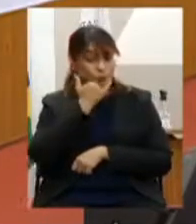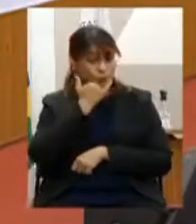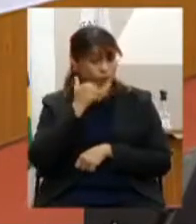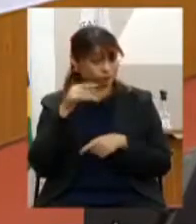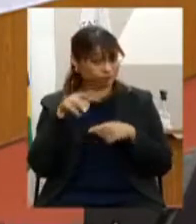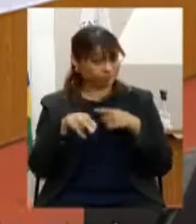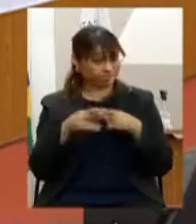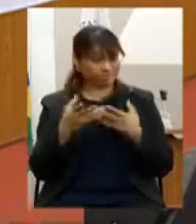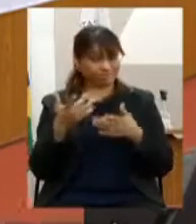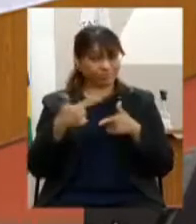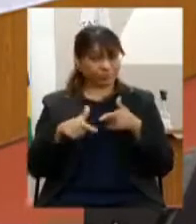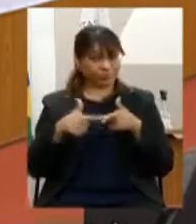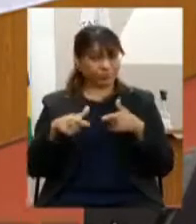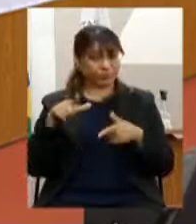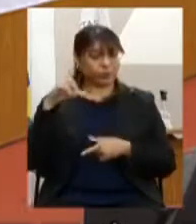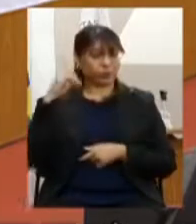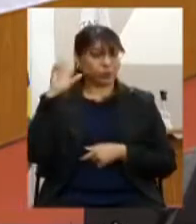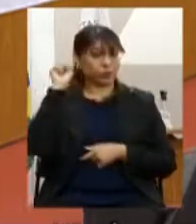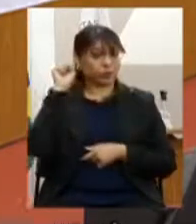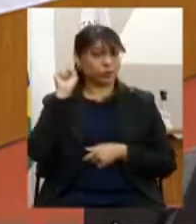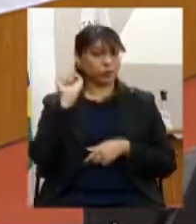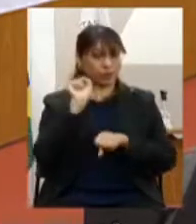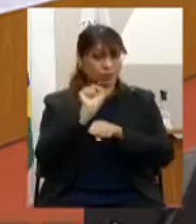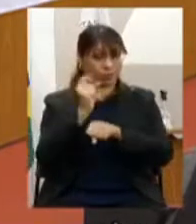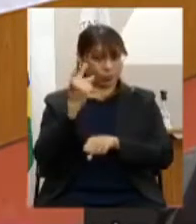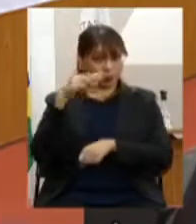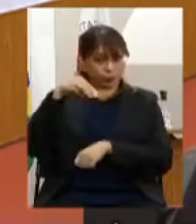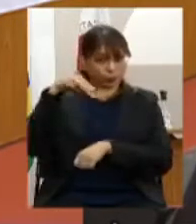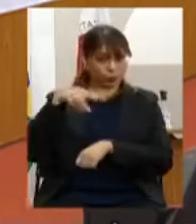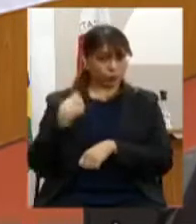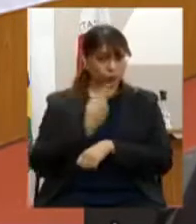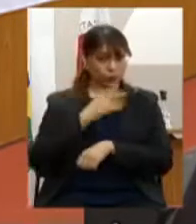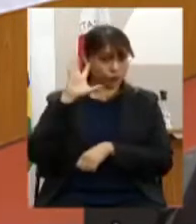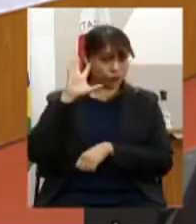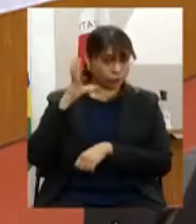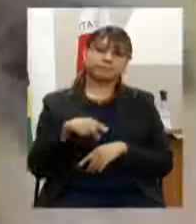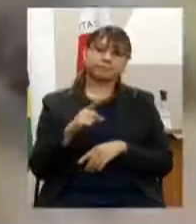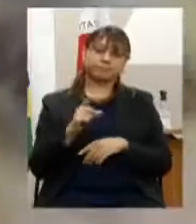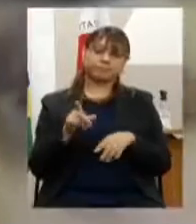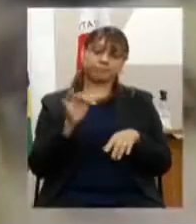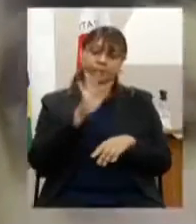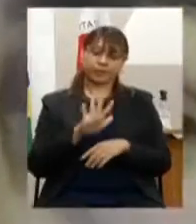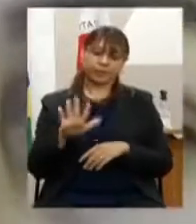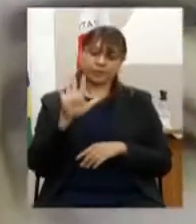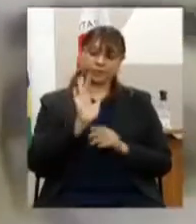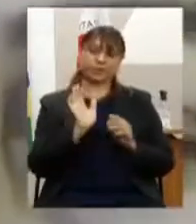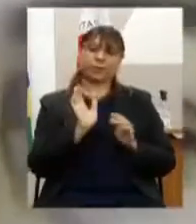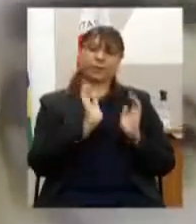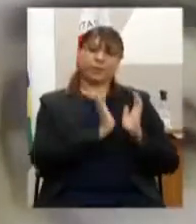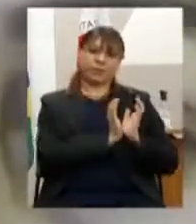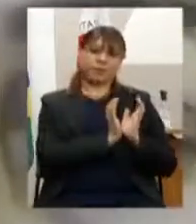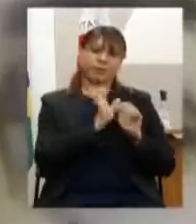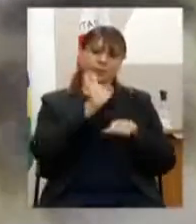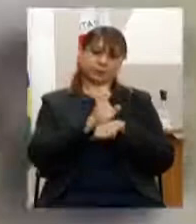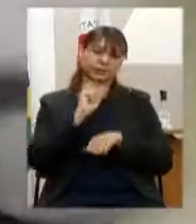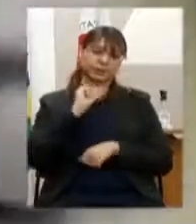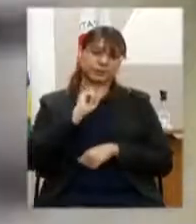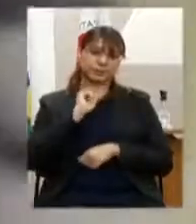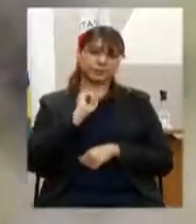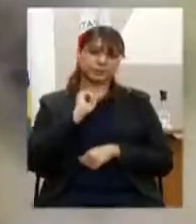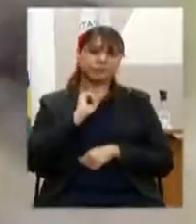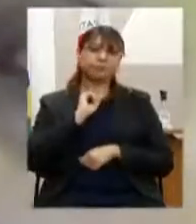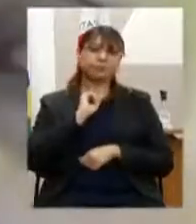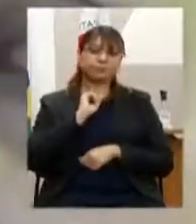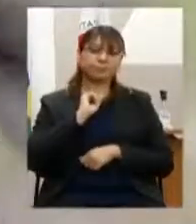interferência aqui. Vou suspender por um minutinho aqui para resolver essa questão técnica. No estado de Minas Gerais. E já